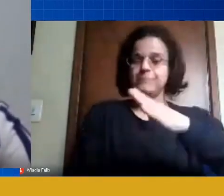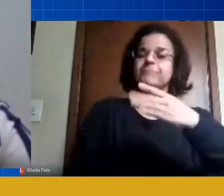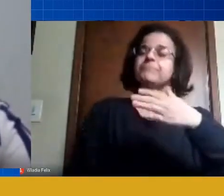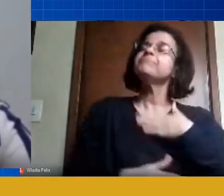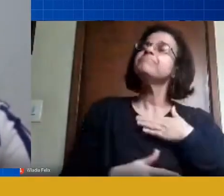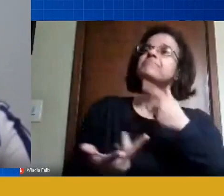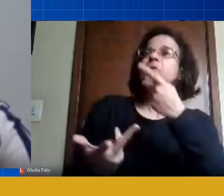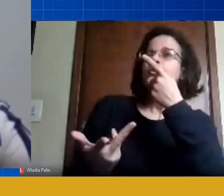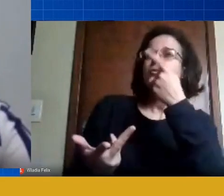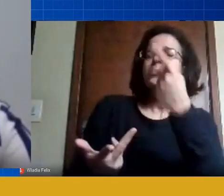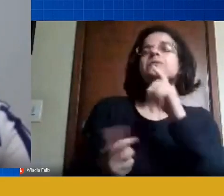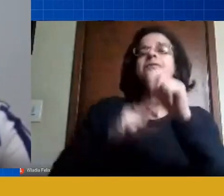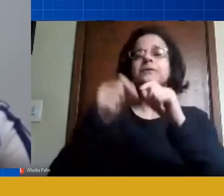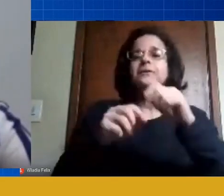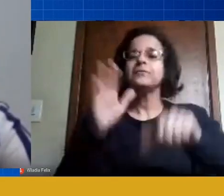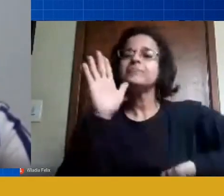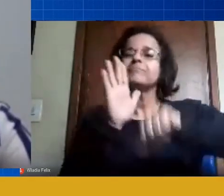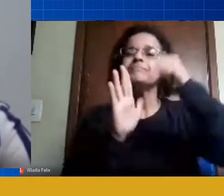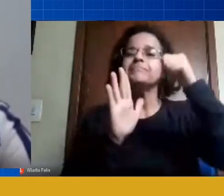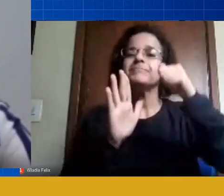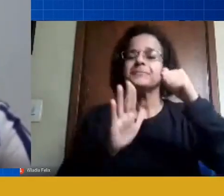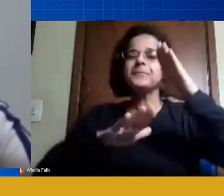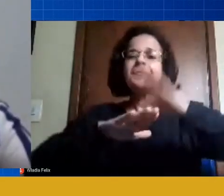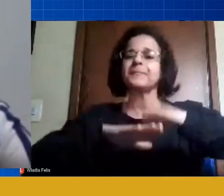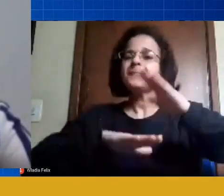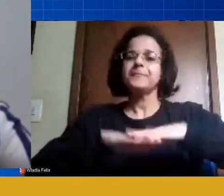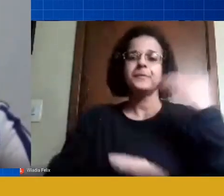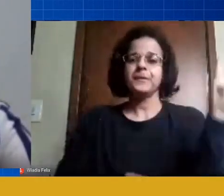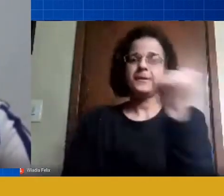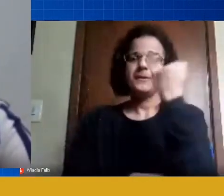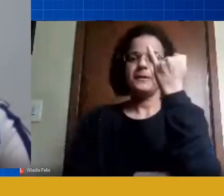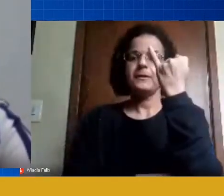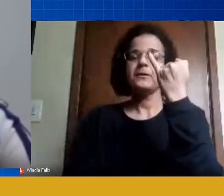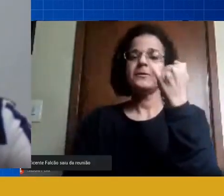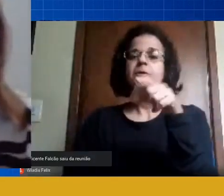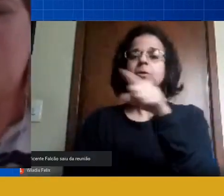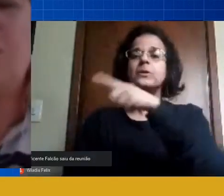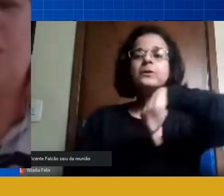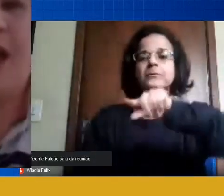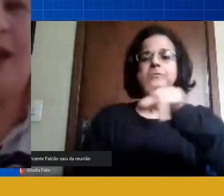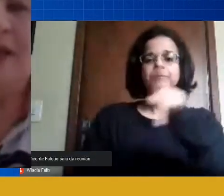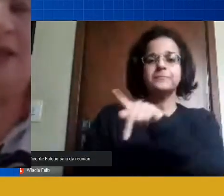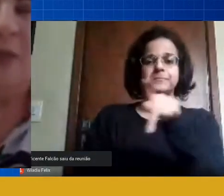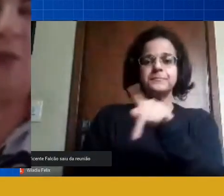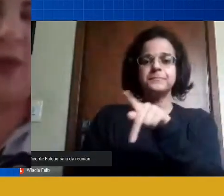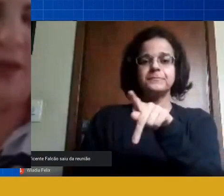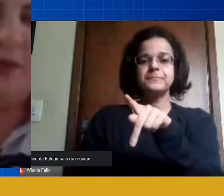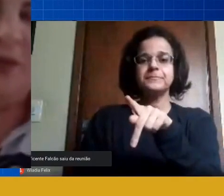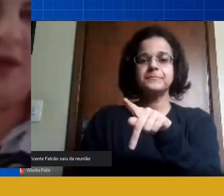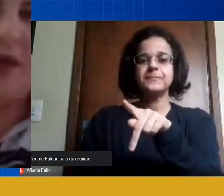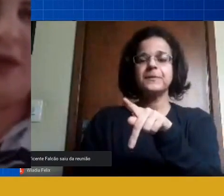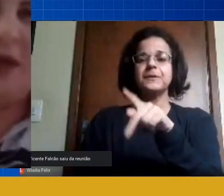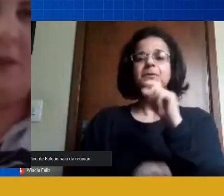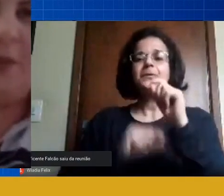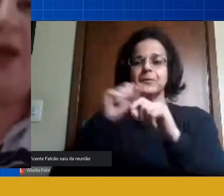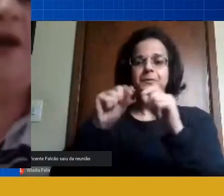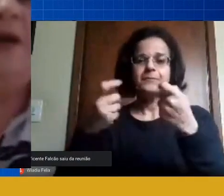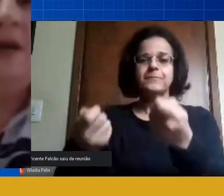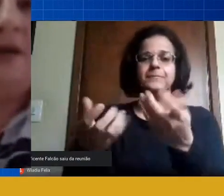pilar e nós enquanto professores nessa formação continuada o que que a gente precisa buscar nesse momento